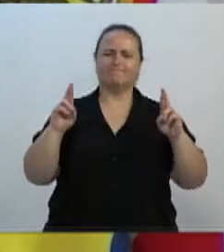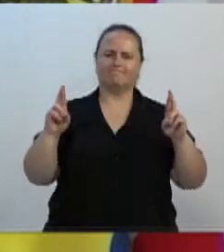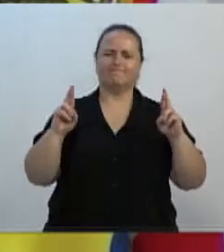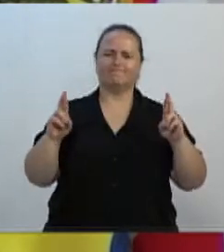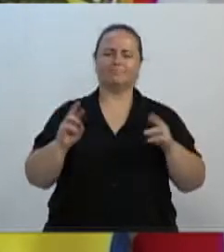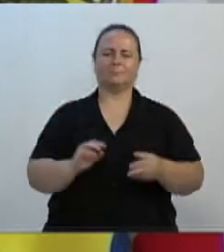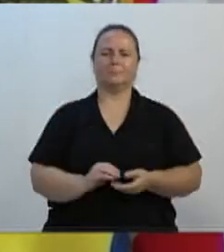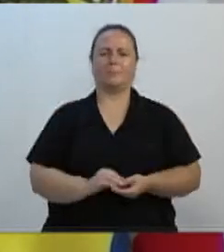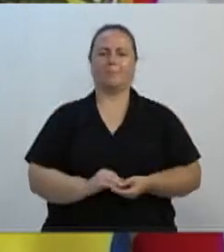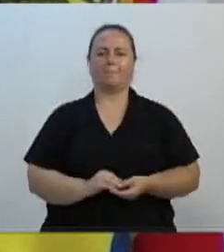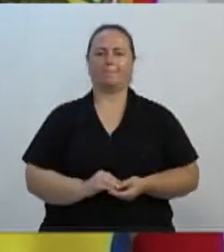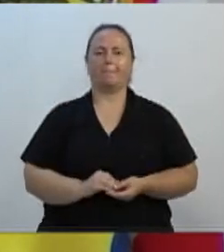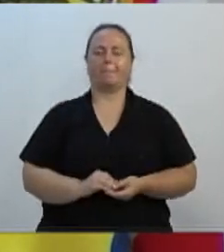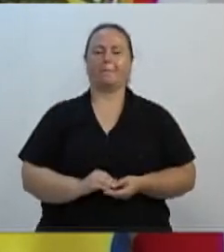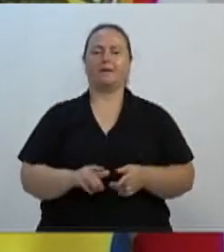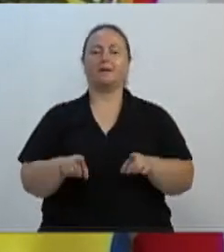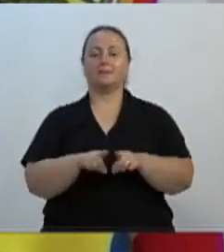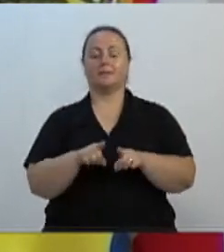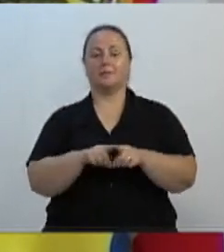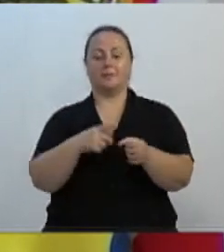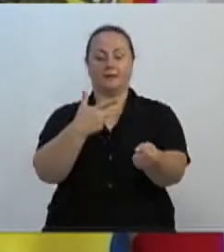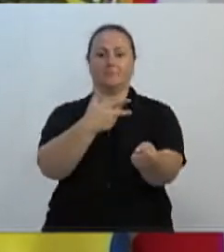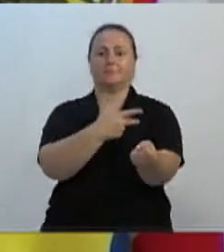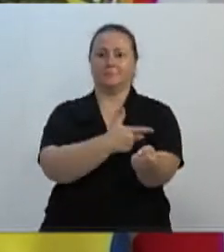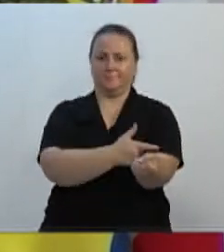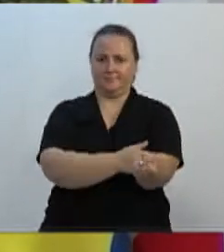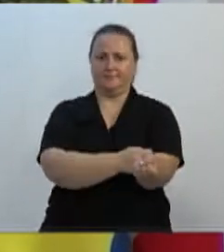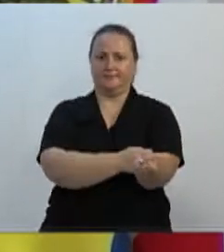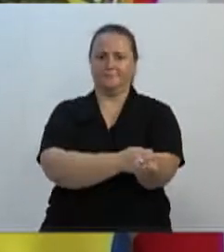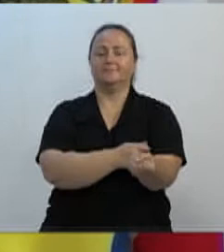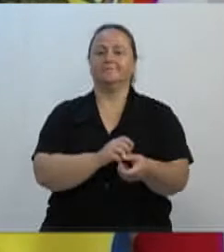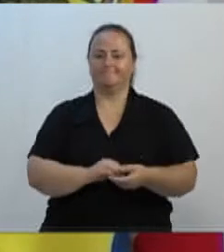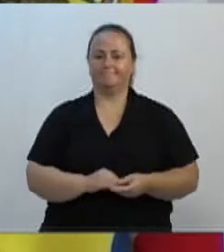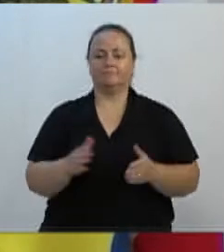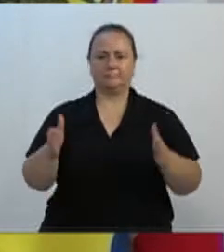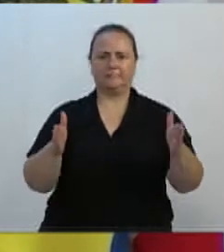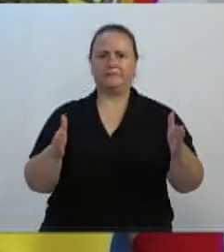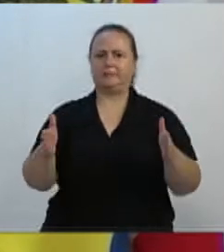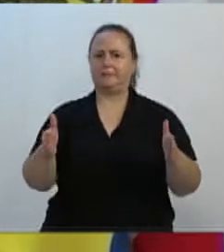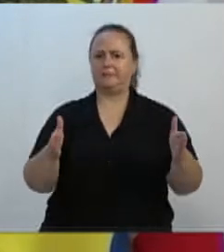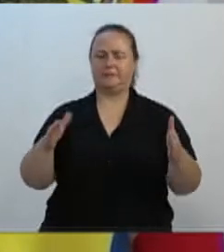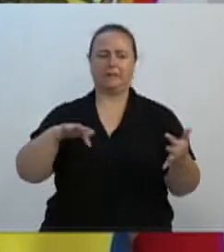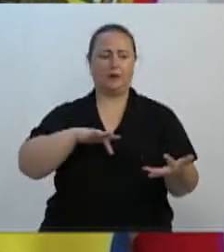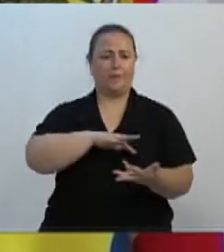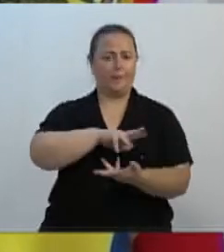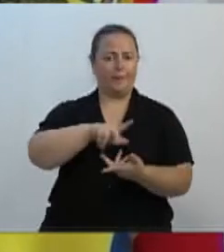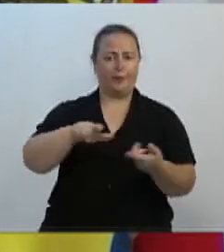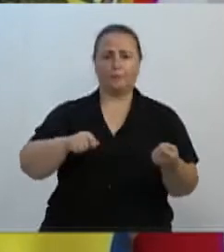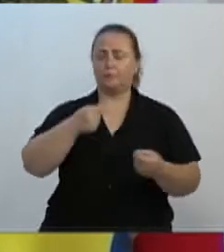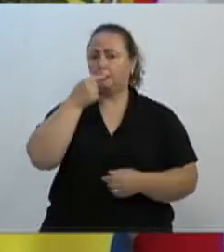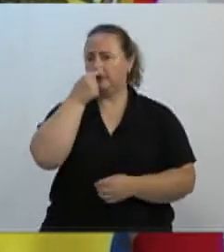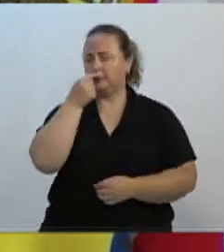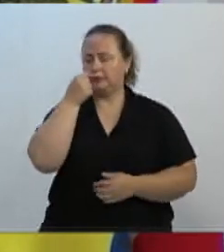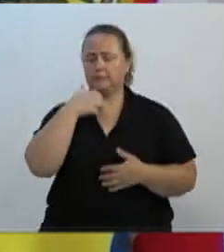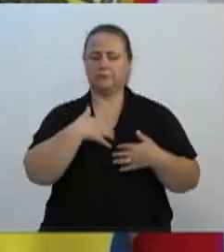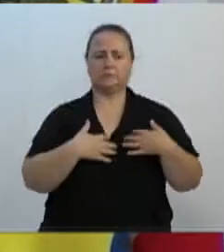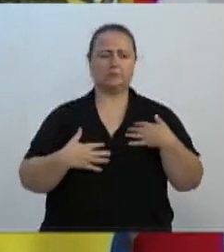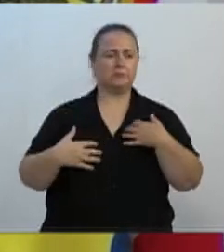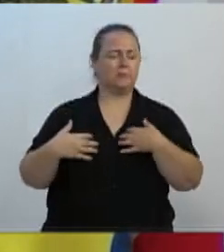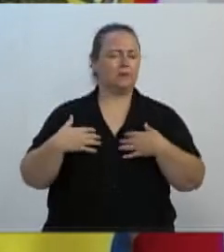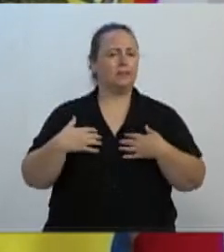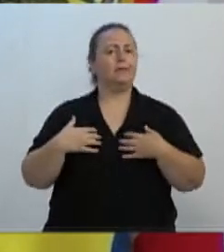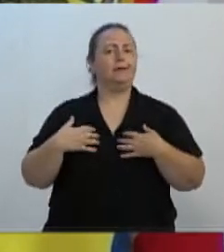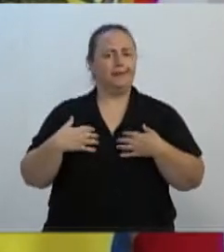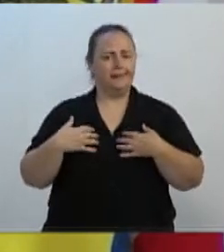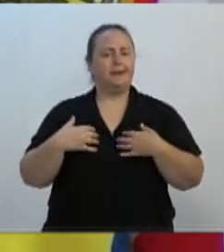Campanha de vacinação. Estamos agora em plena crise mundial de gripe, do tal do coronavírus, e o Sescom,